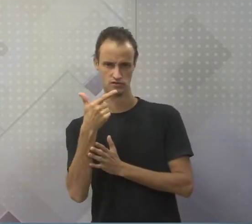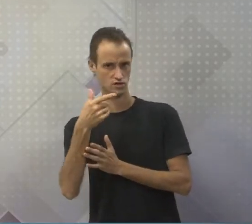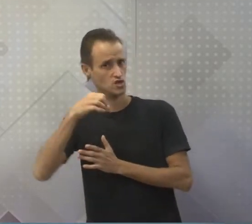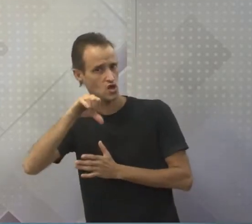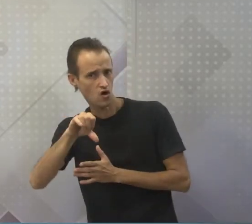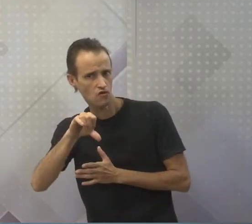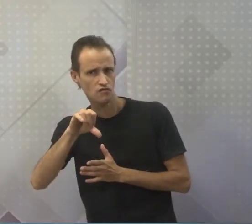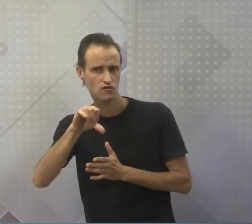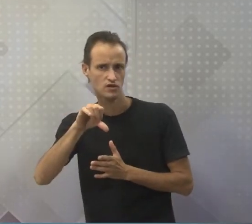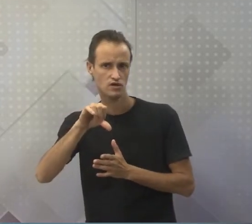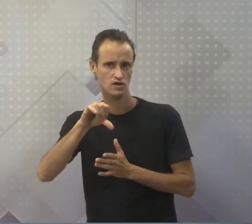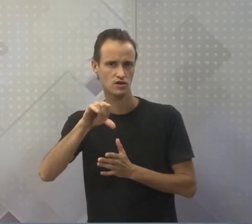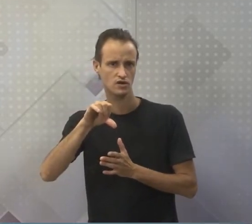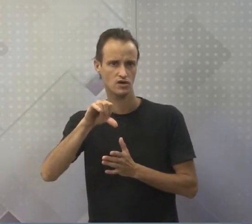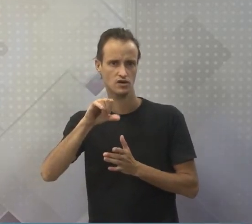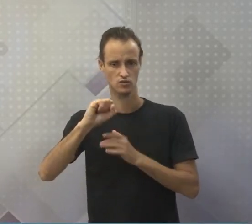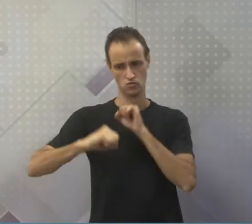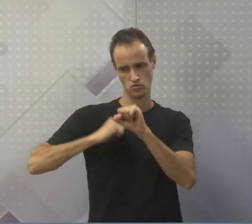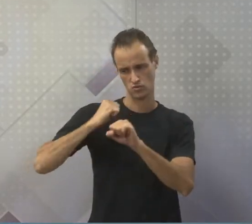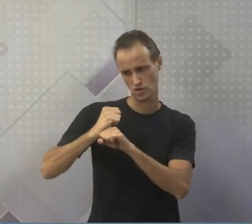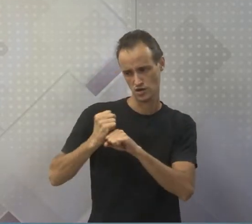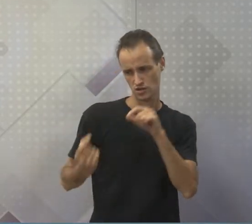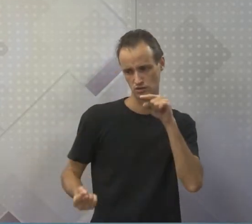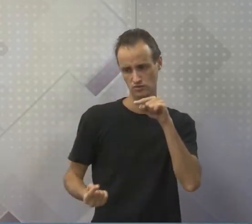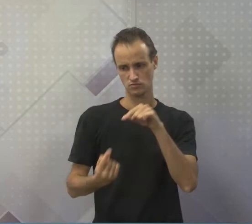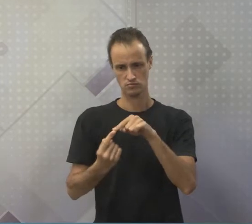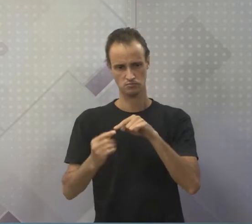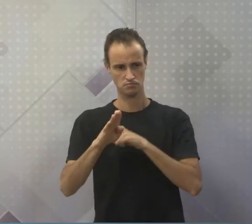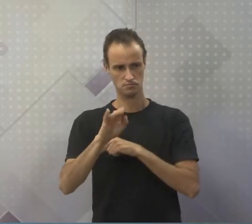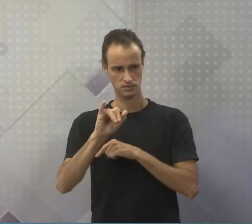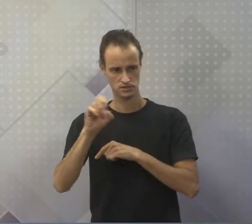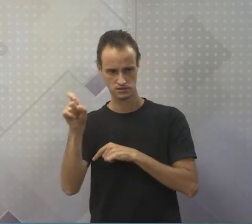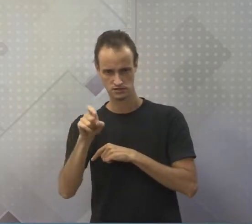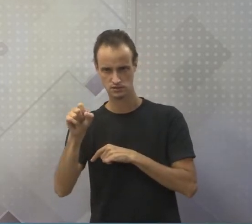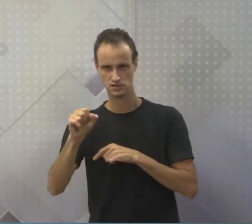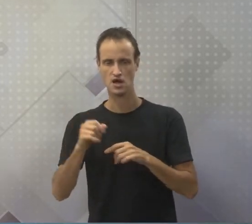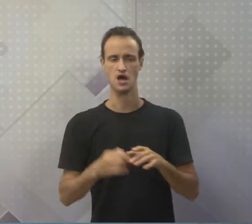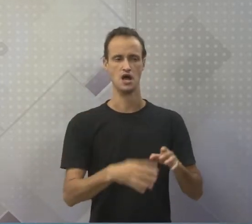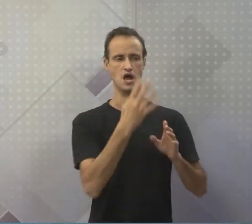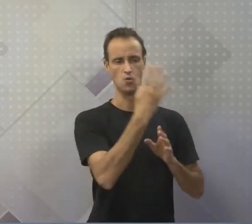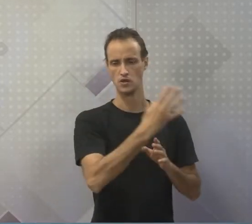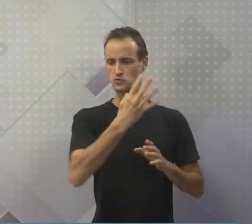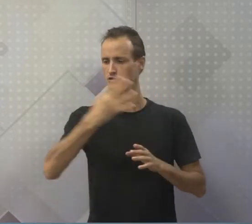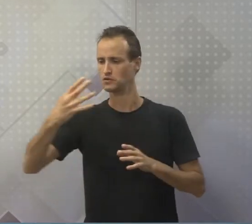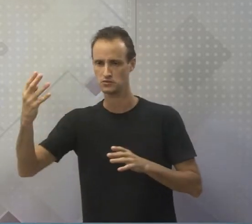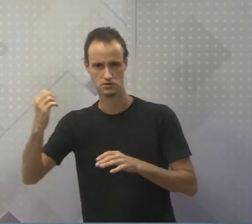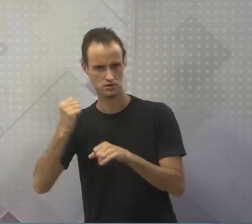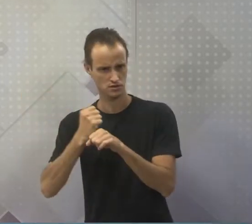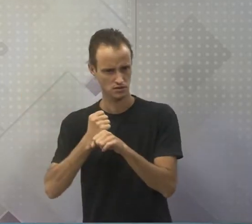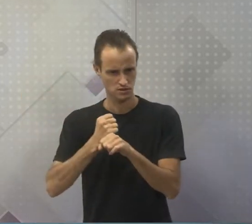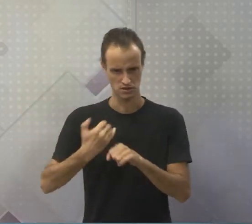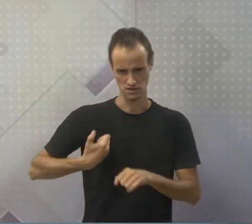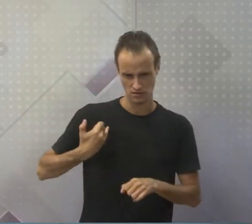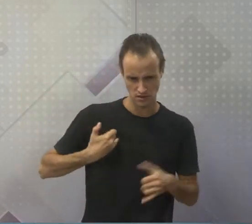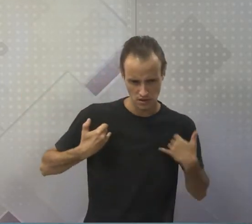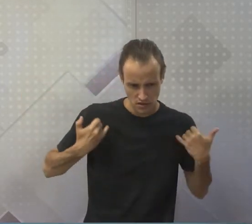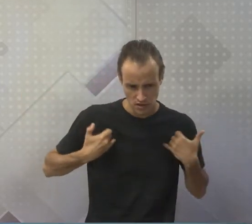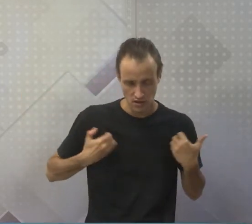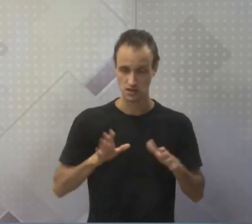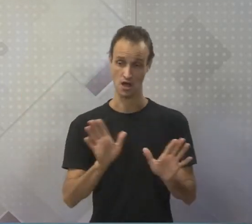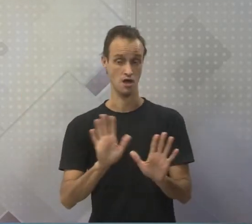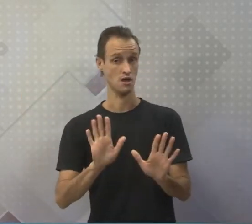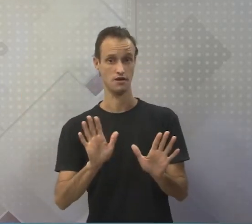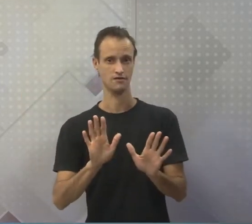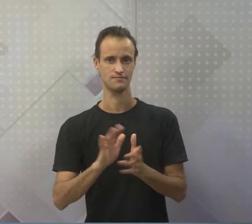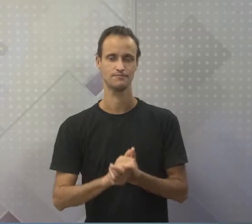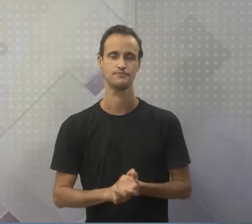você só complete ano de 4 em 4 anos, né? Aí você teria muito sabidinho em algumas coisas, mas outras